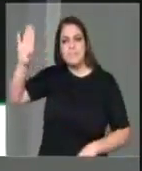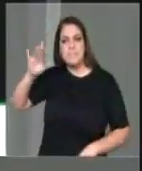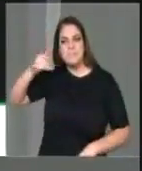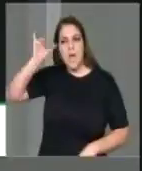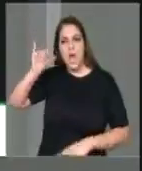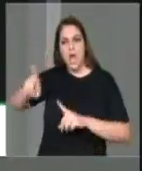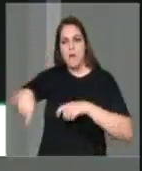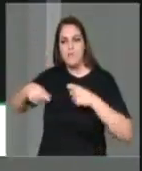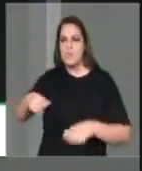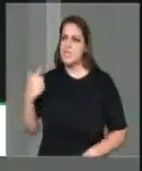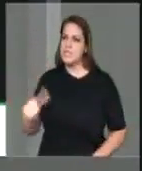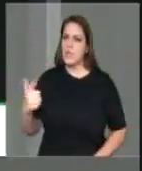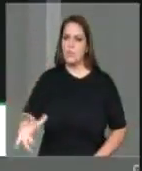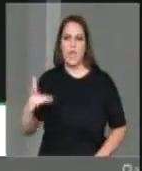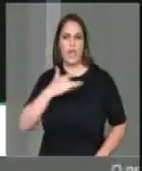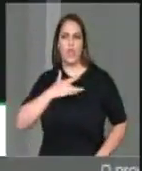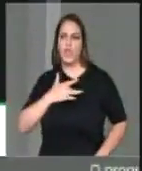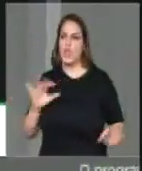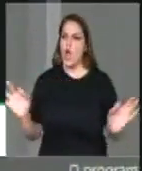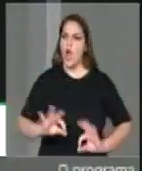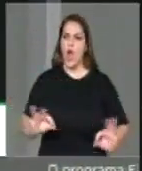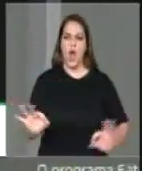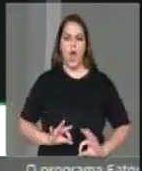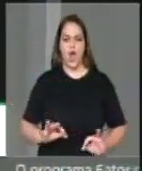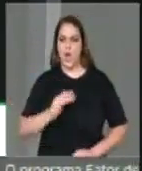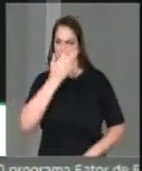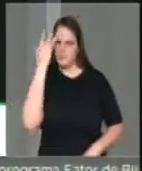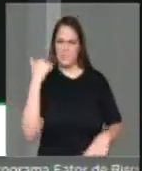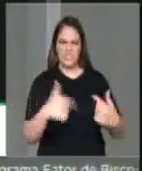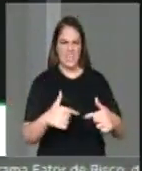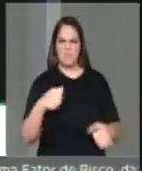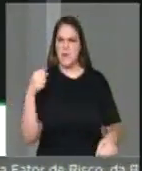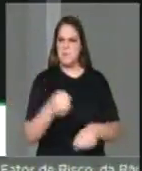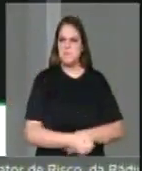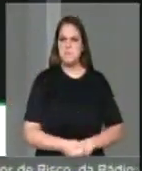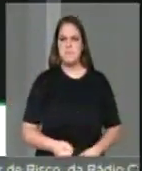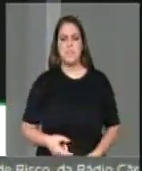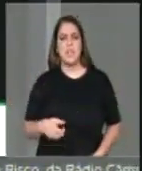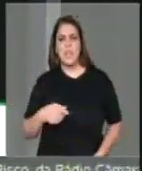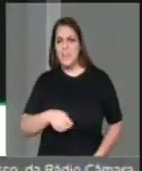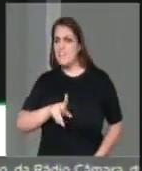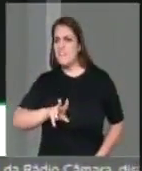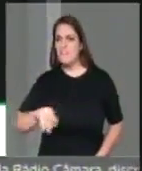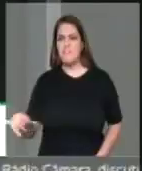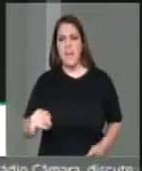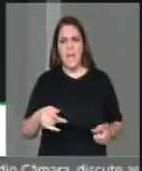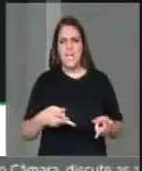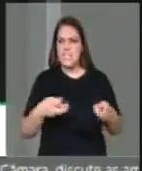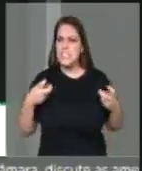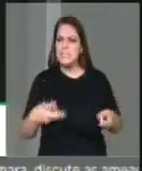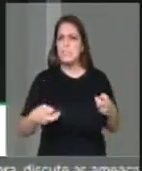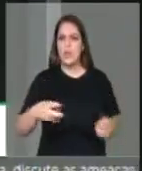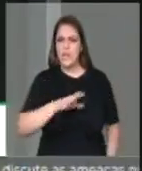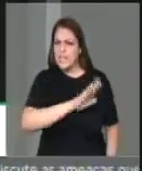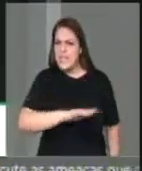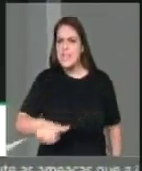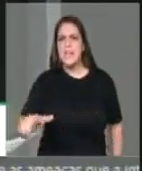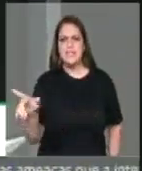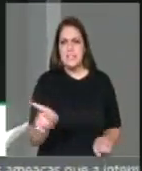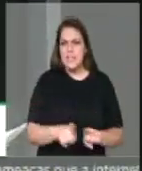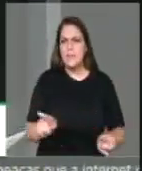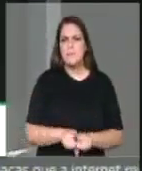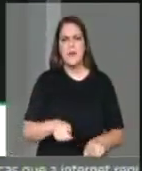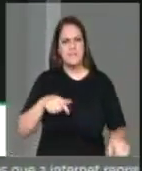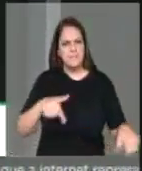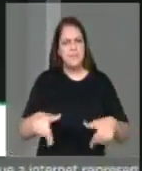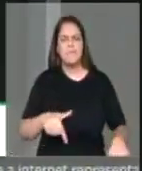piedade com seus trabalhadores e trabalhadoras e vão imputar as crianças, principalmente, que têm um